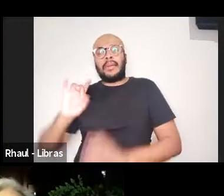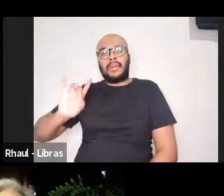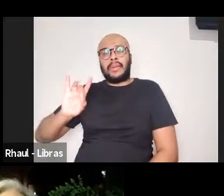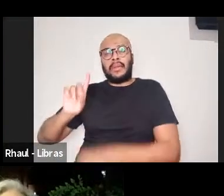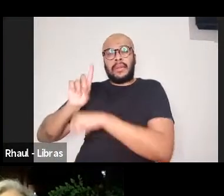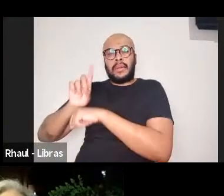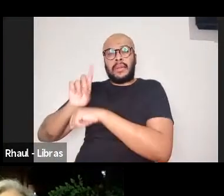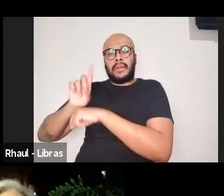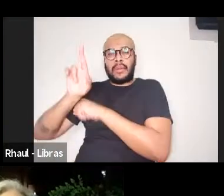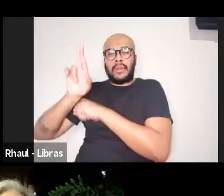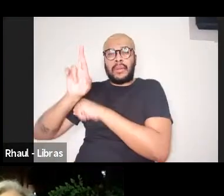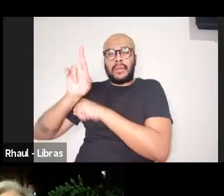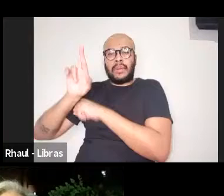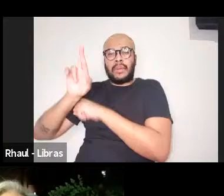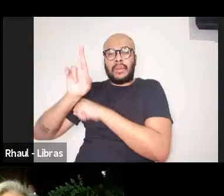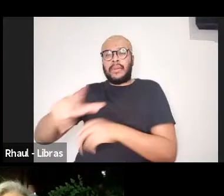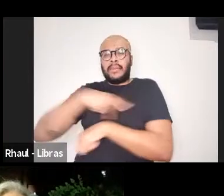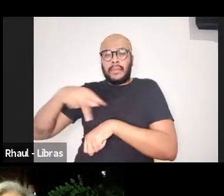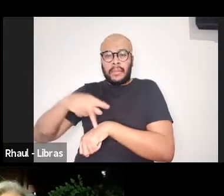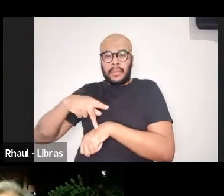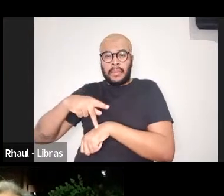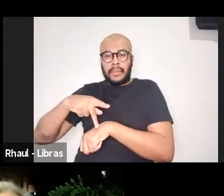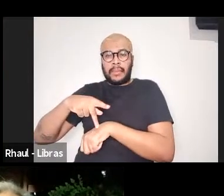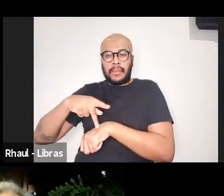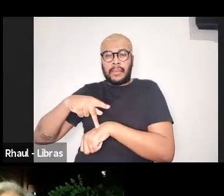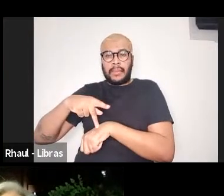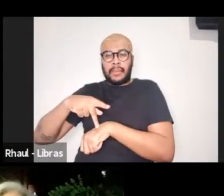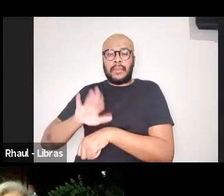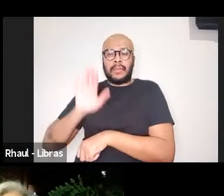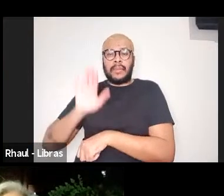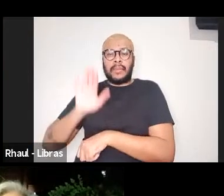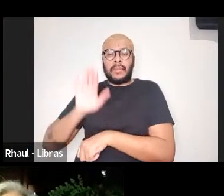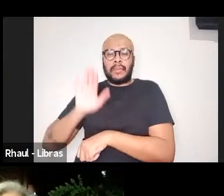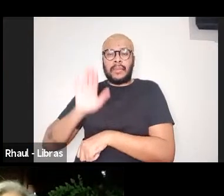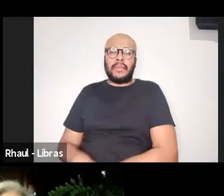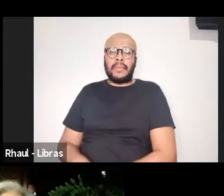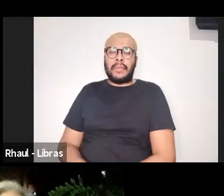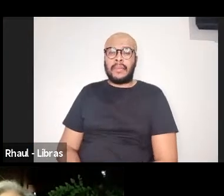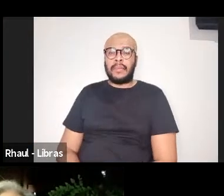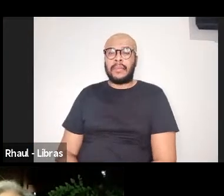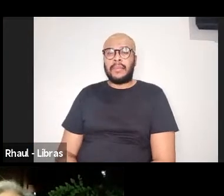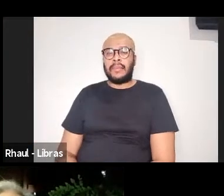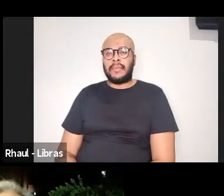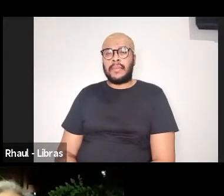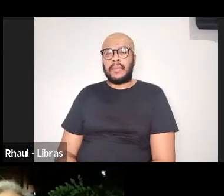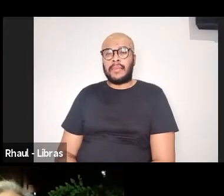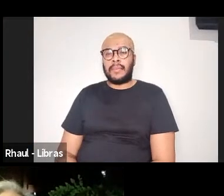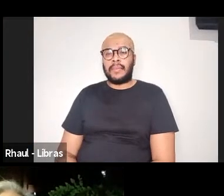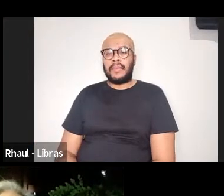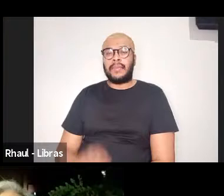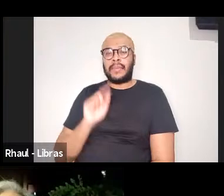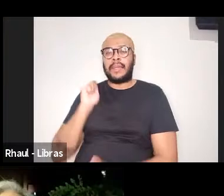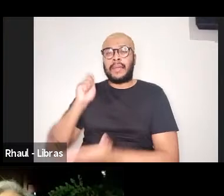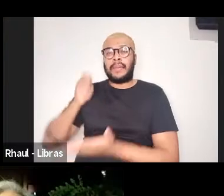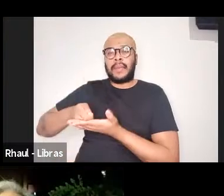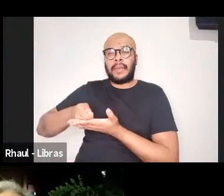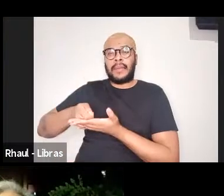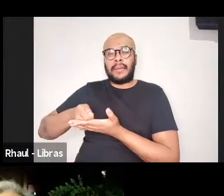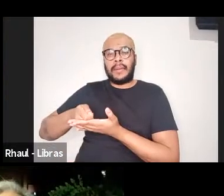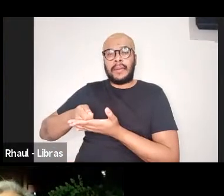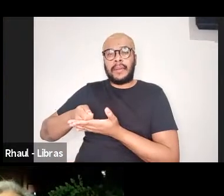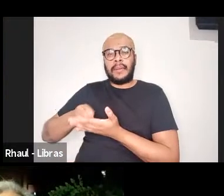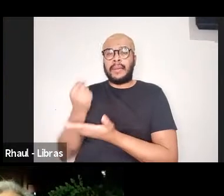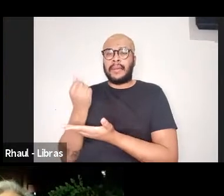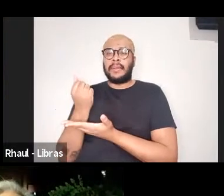de várias nacionalidades. vai ser aderente ao qual escape. Você só tem que pagar R